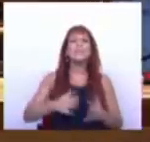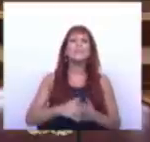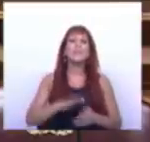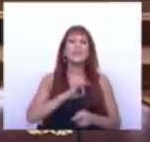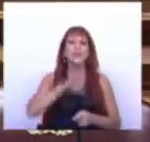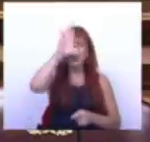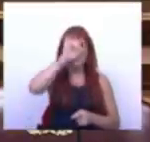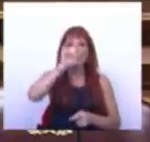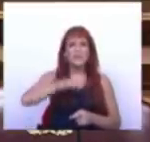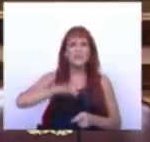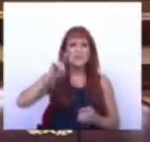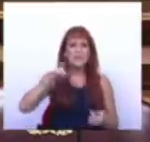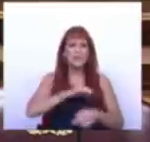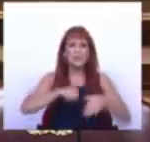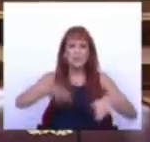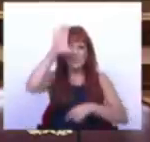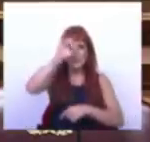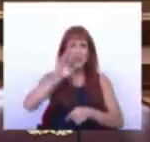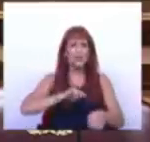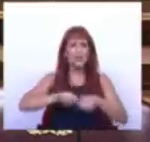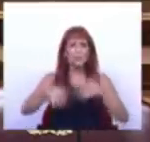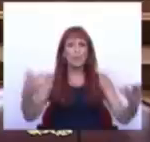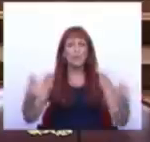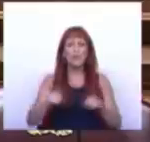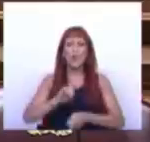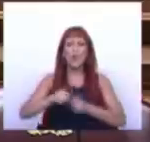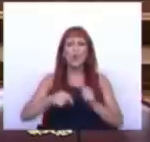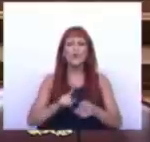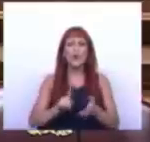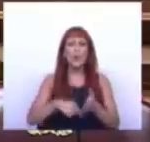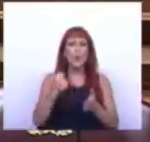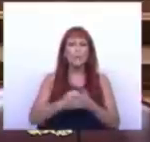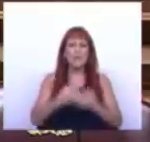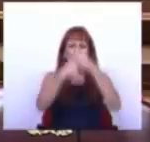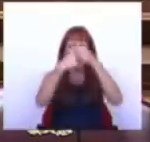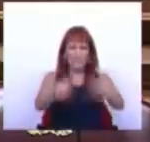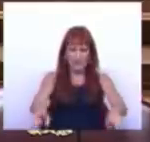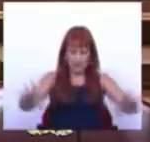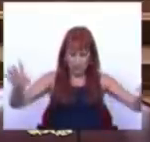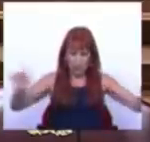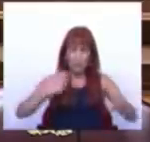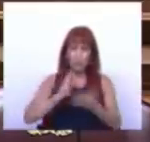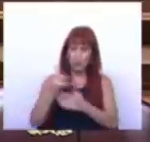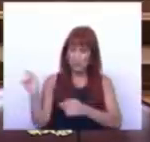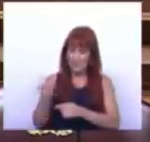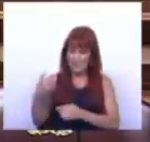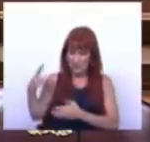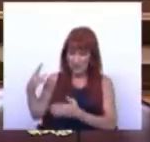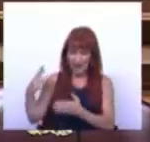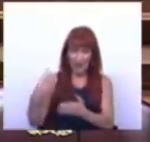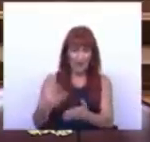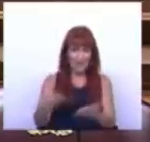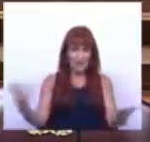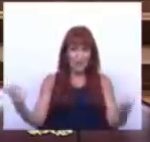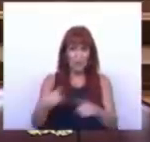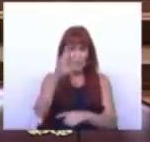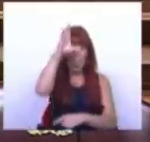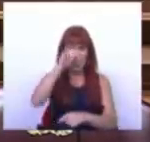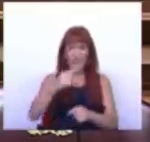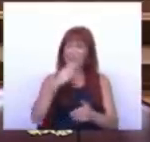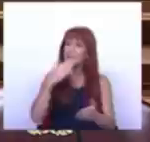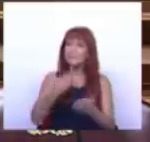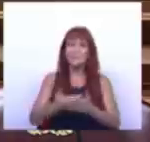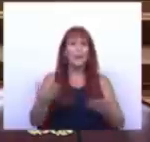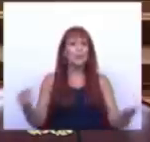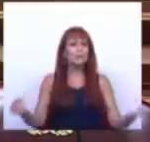Sr. Primeiro-Ministro, Srs. Membros do Governo, Srs. Deputados, ora para algo completamente diferente. Nos últimos três meses, o Governo deu